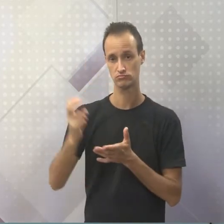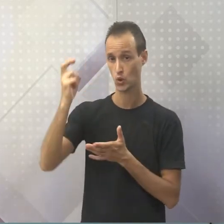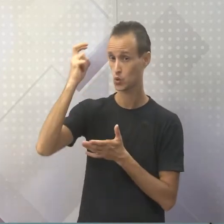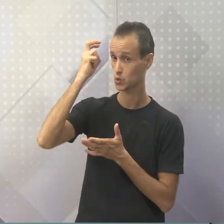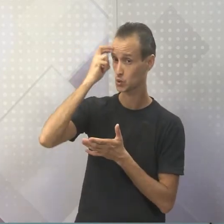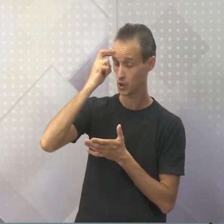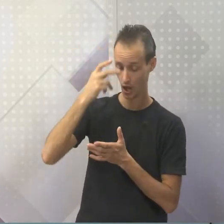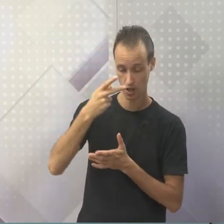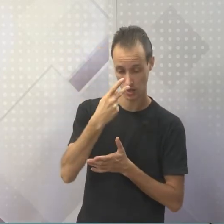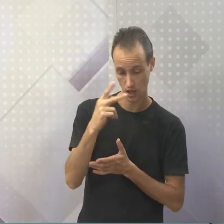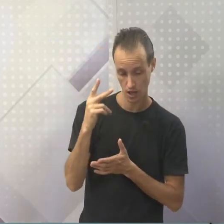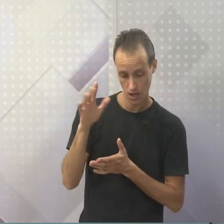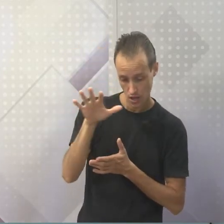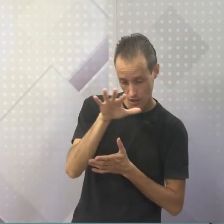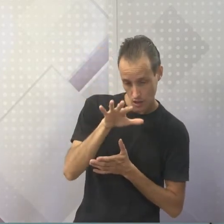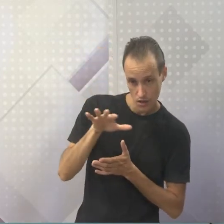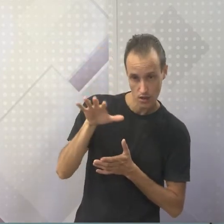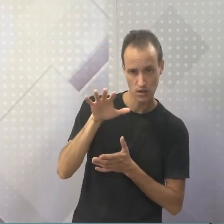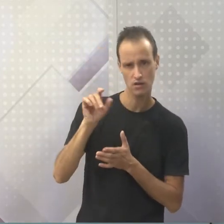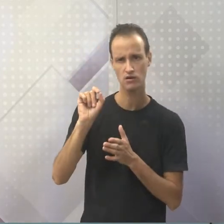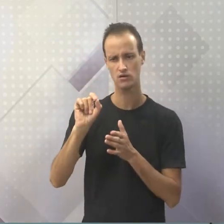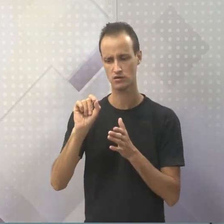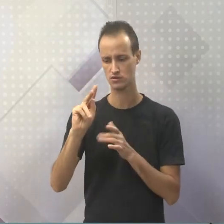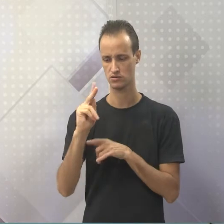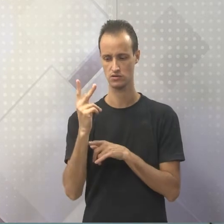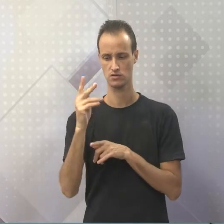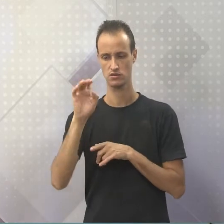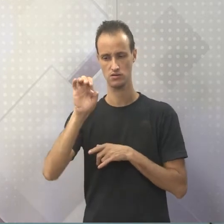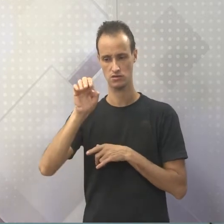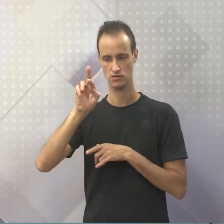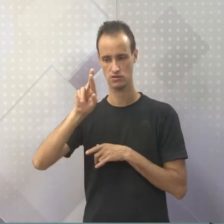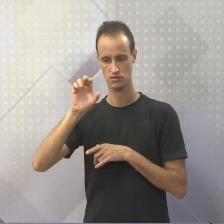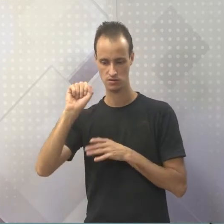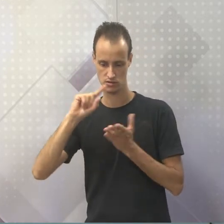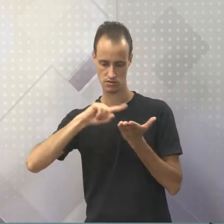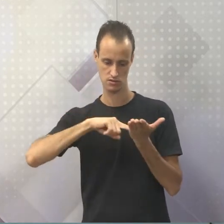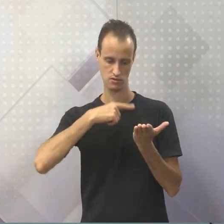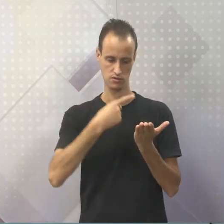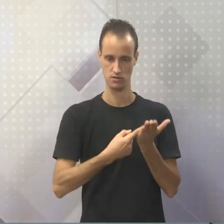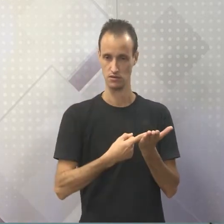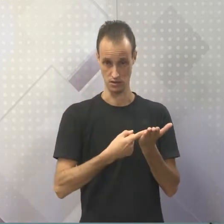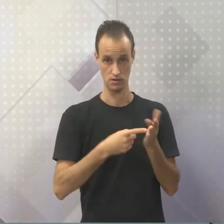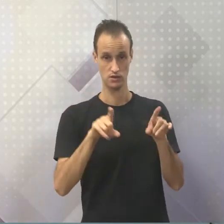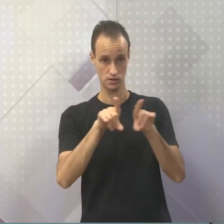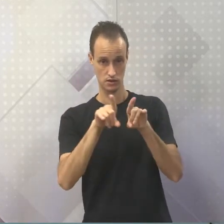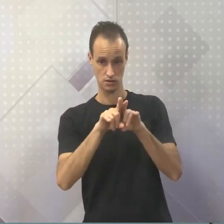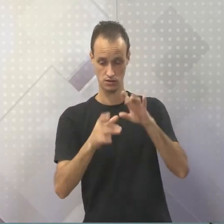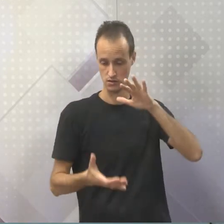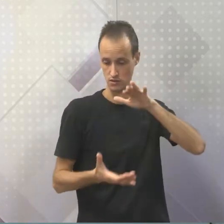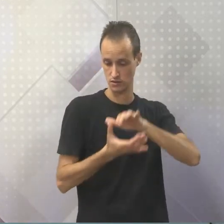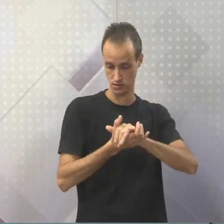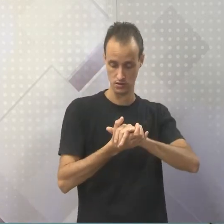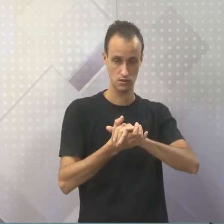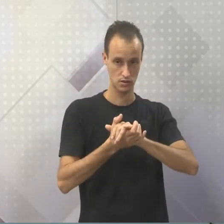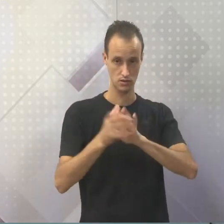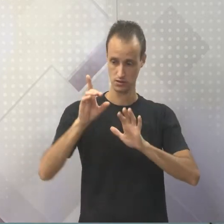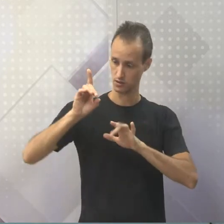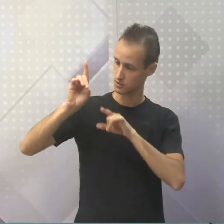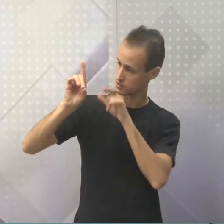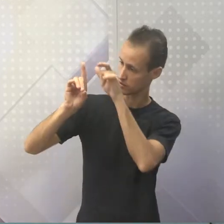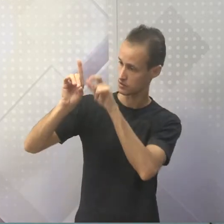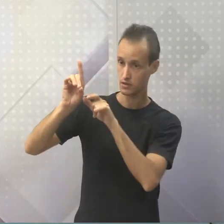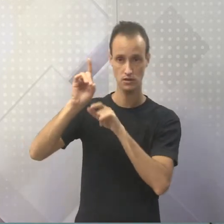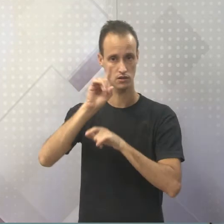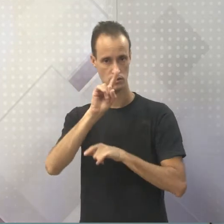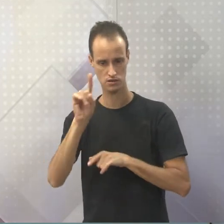pessoal, eles falavam que era, além de ela ser irmã, ela era esposa também dos deuses. Então era uma